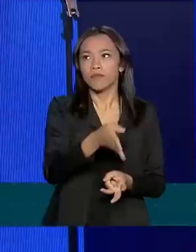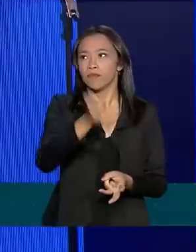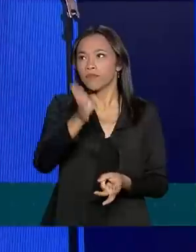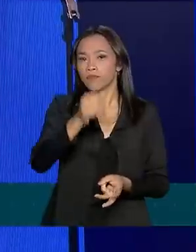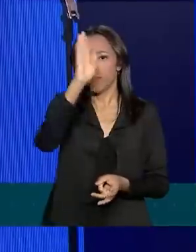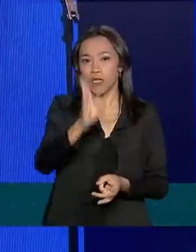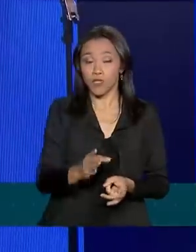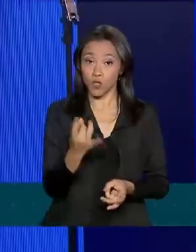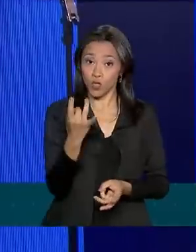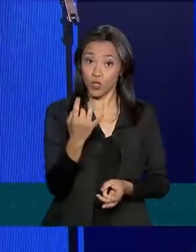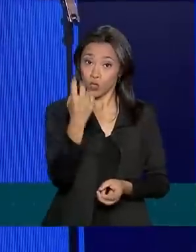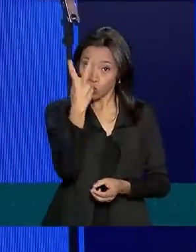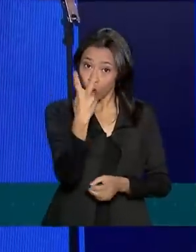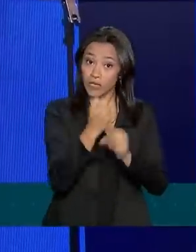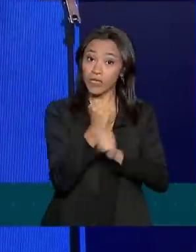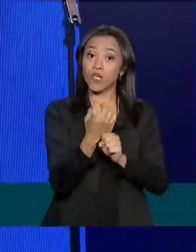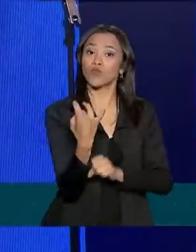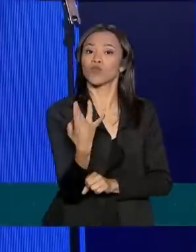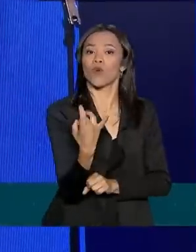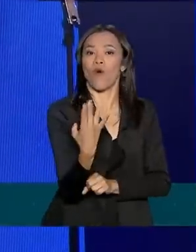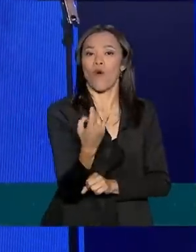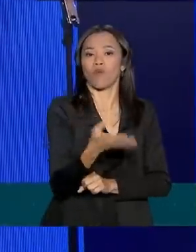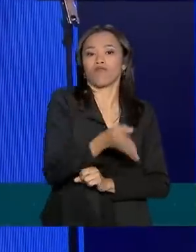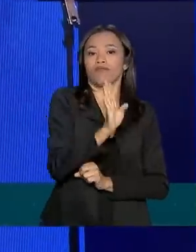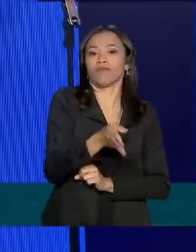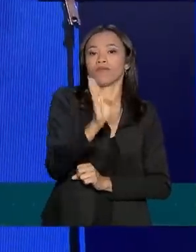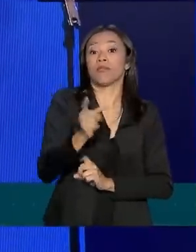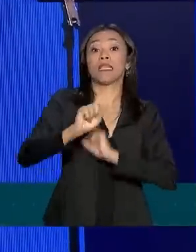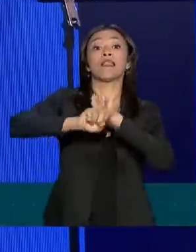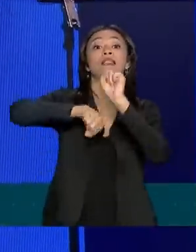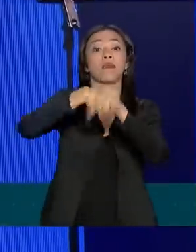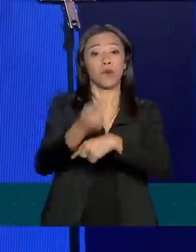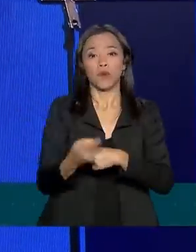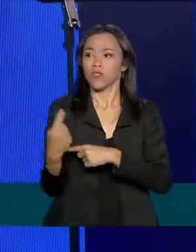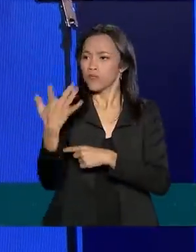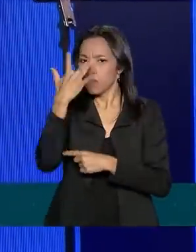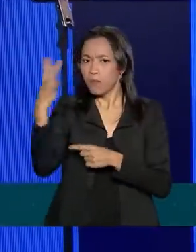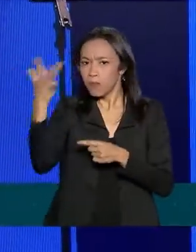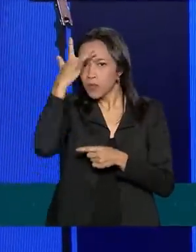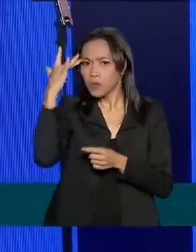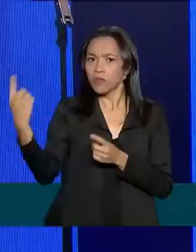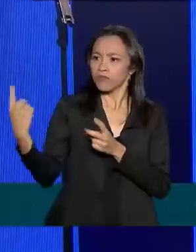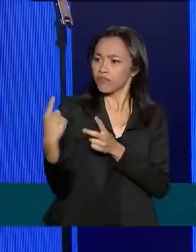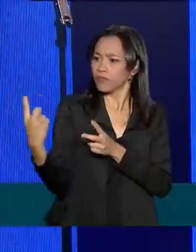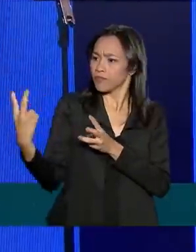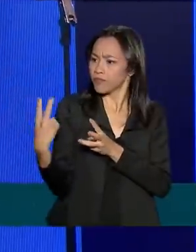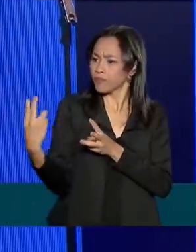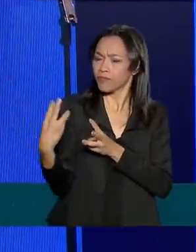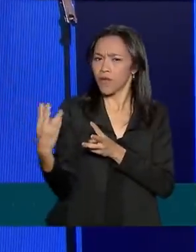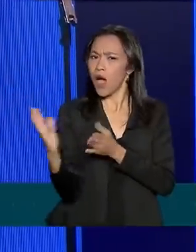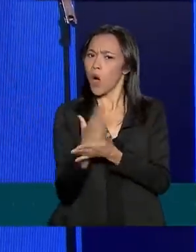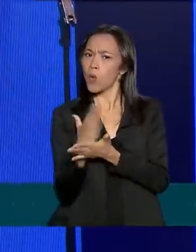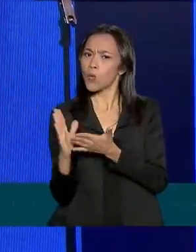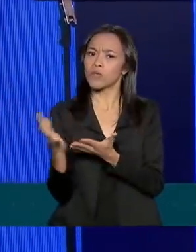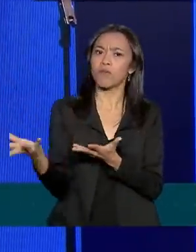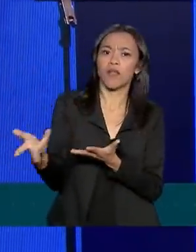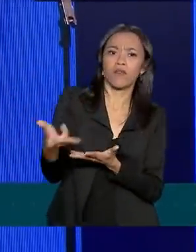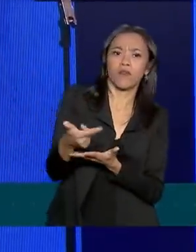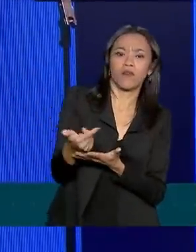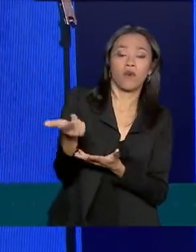anos, sozinho. Depois começaram a aparecer algumas pessoas. Umas maravilhosas, outras